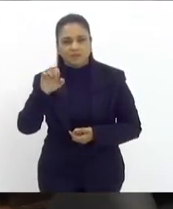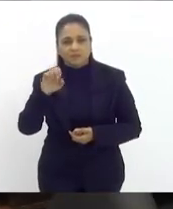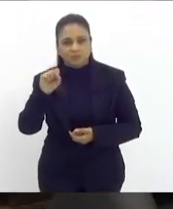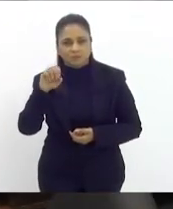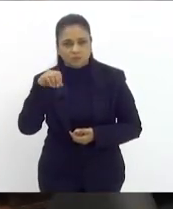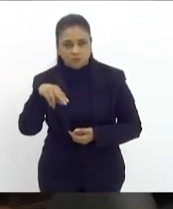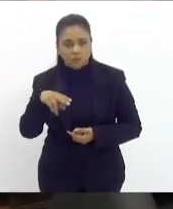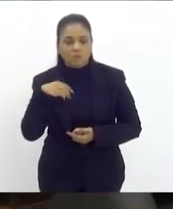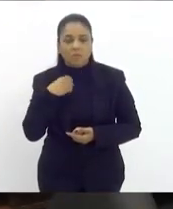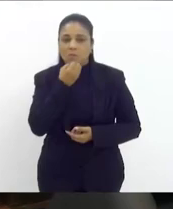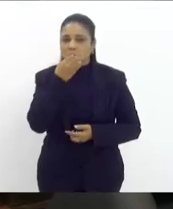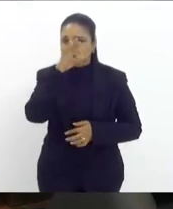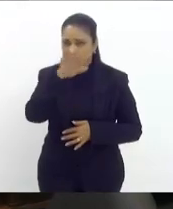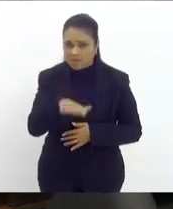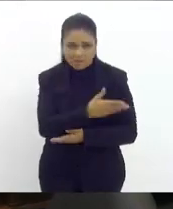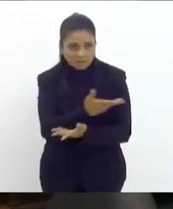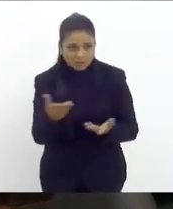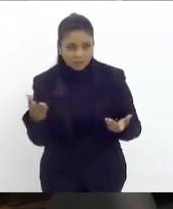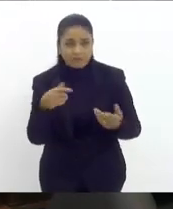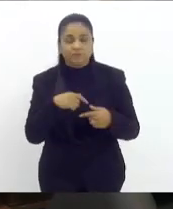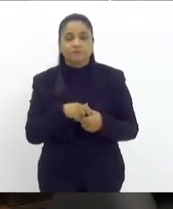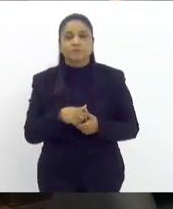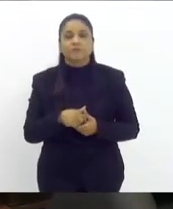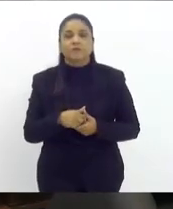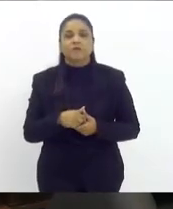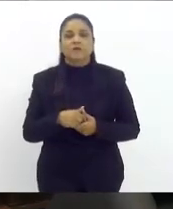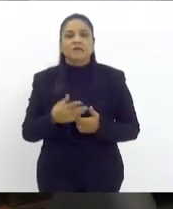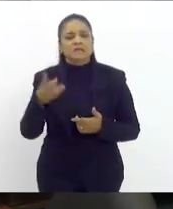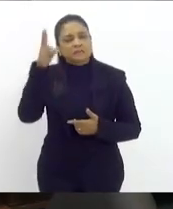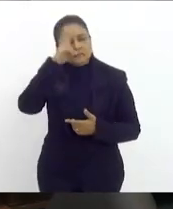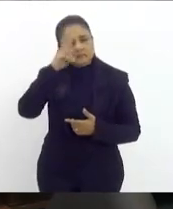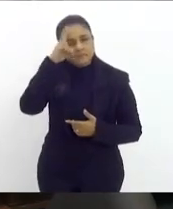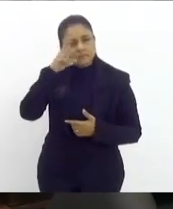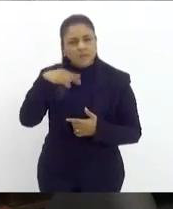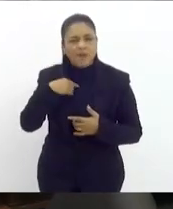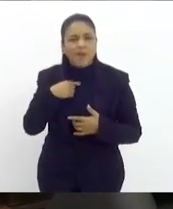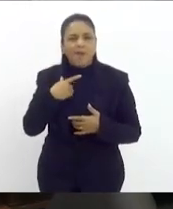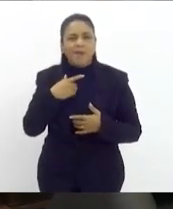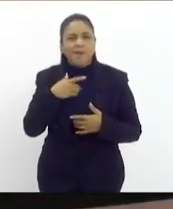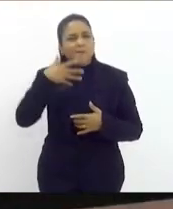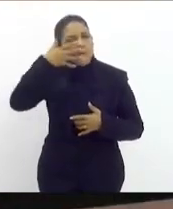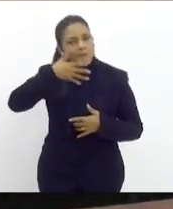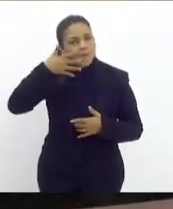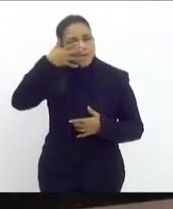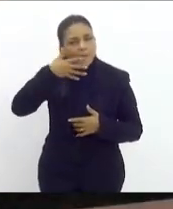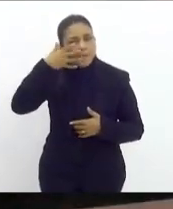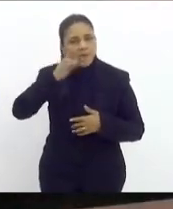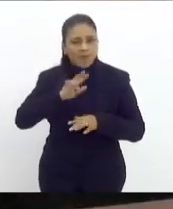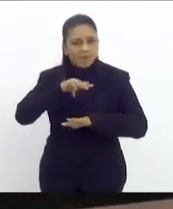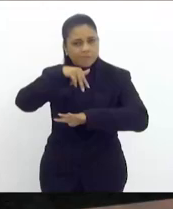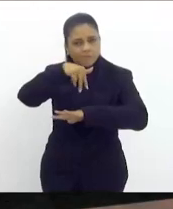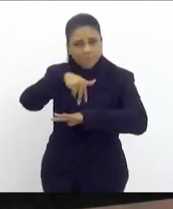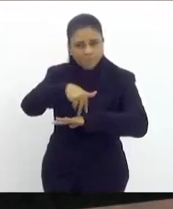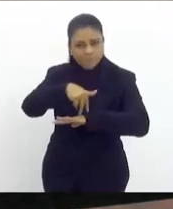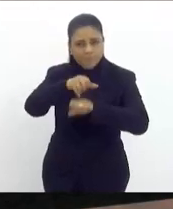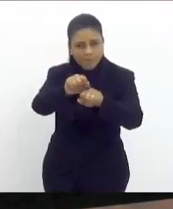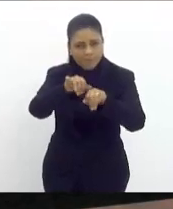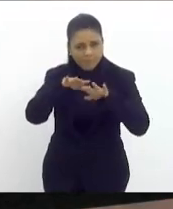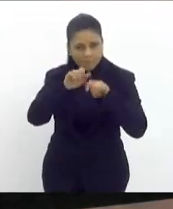primeiro aqui eu quero relembrar algumas falas que eu fiz aqui no plenário algumas vezes dizendo que